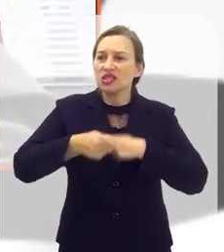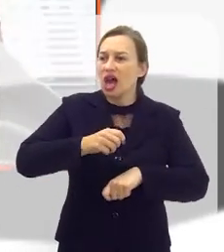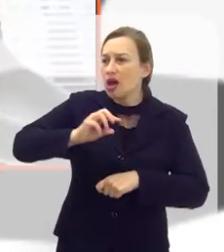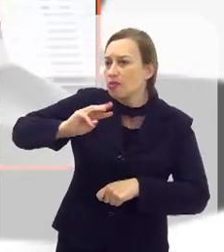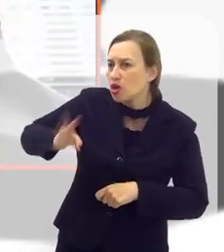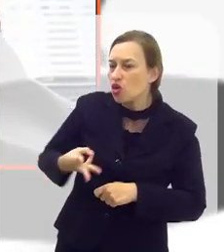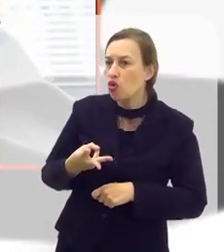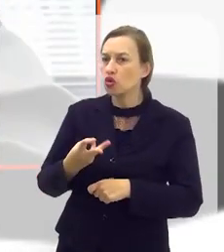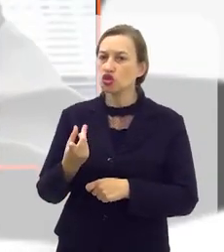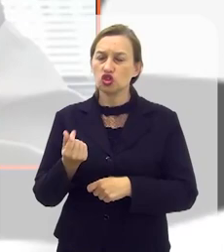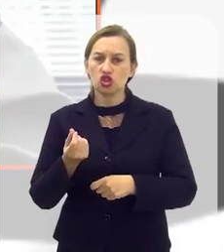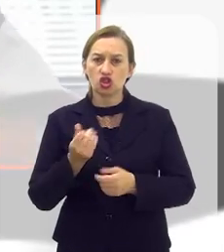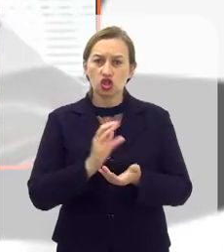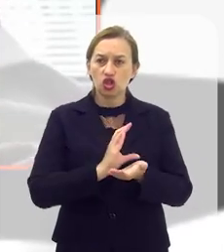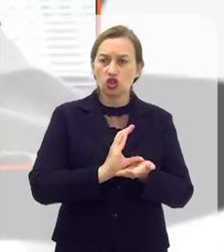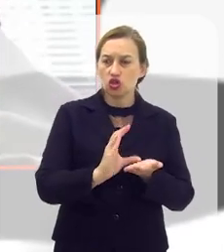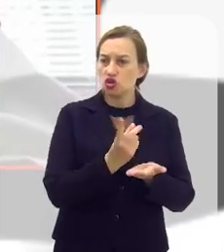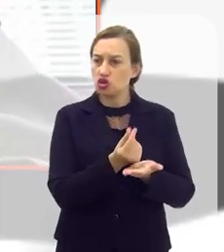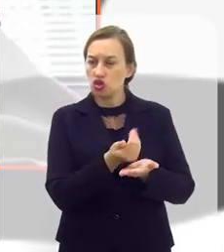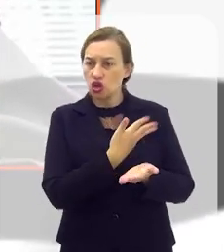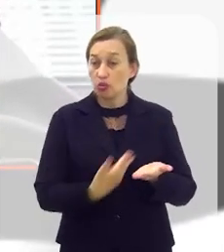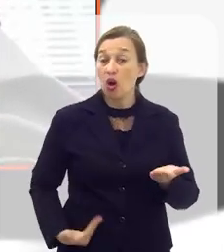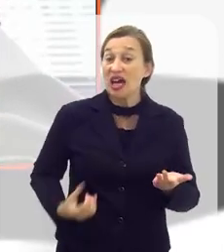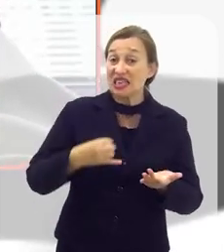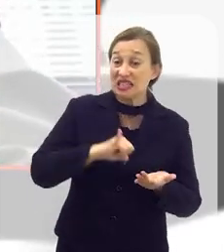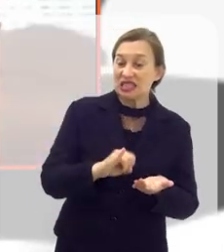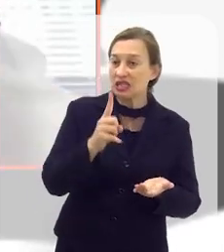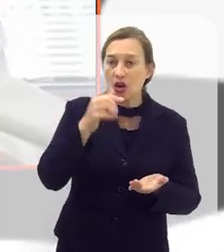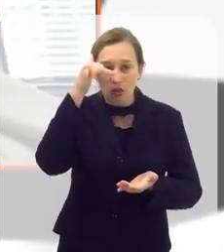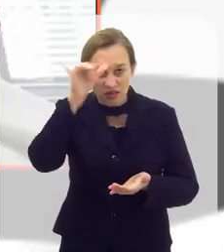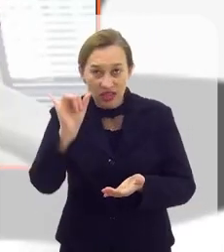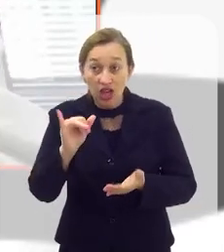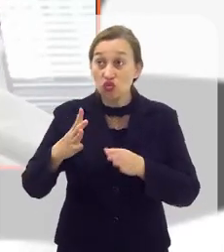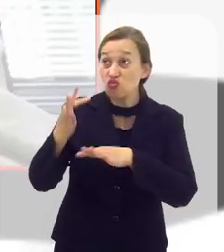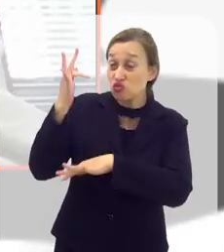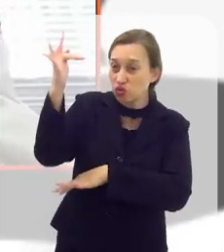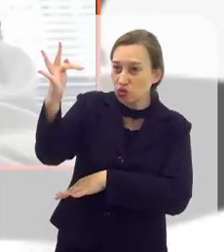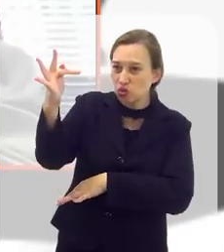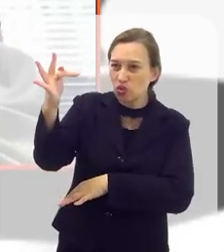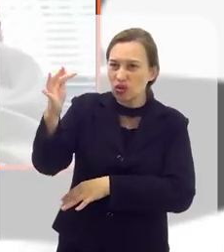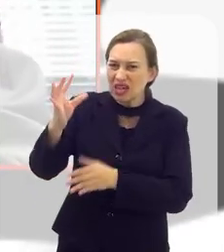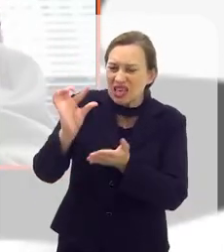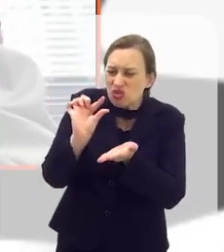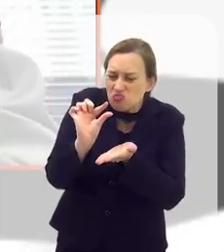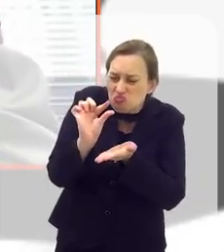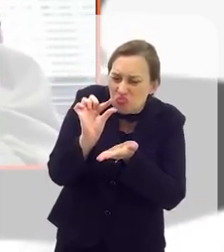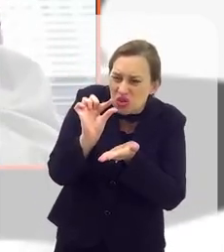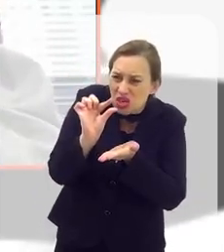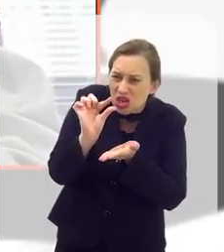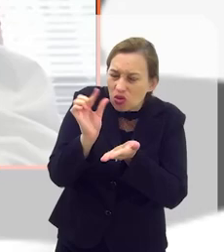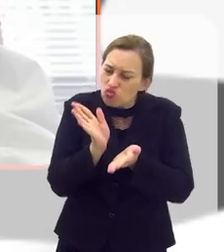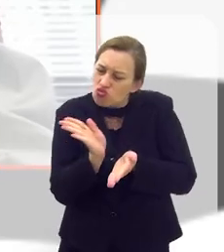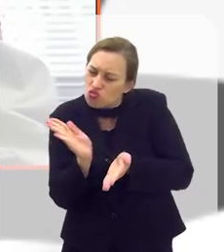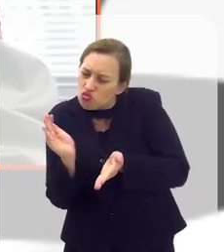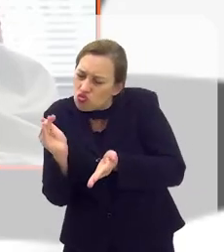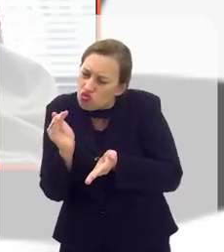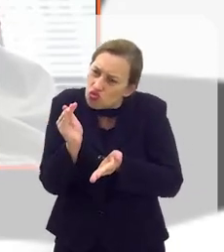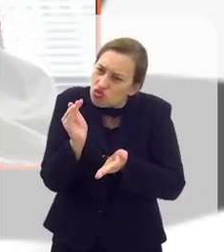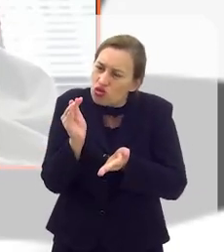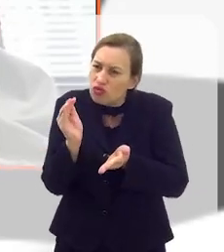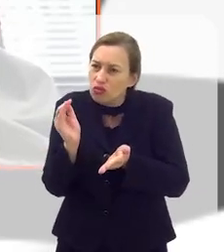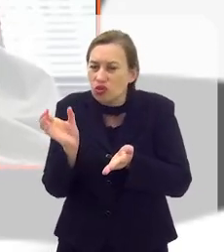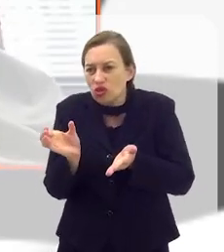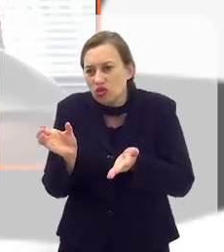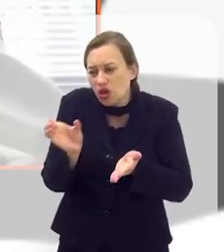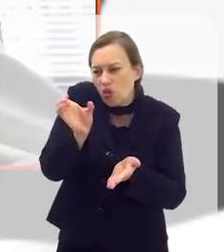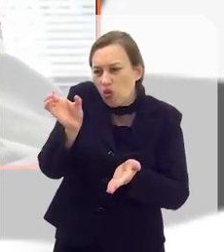milhões do cofre público. E quando você não faz a prevenção, no futuro essa criança que tinha uma pequena desvio